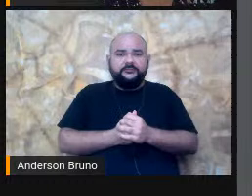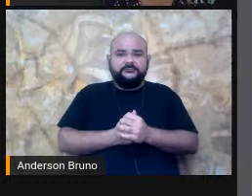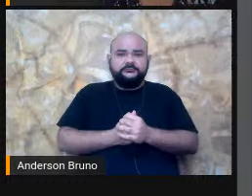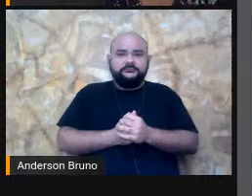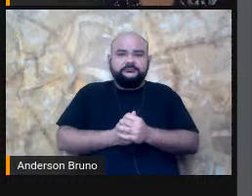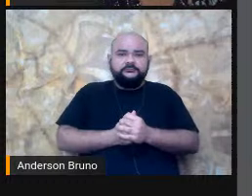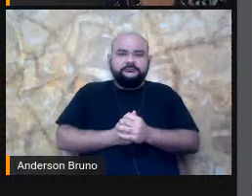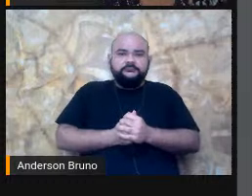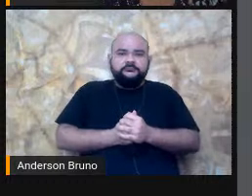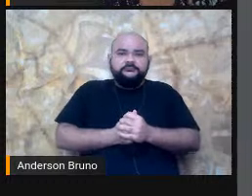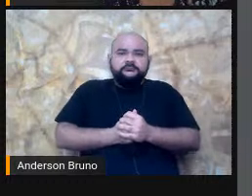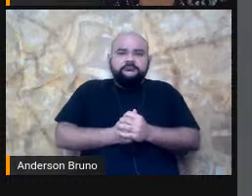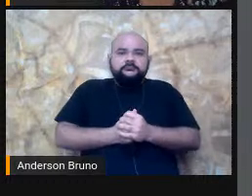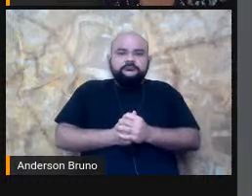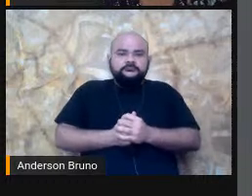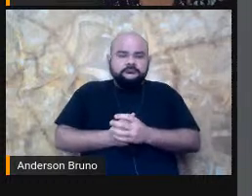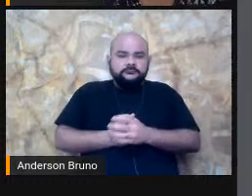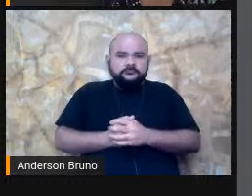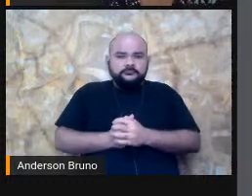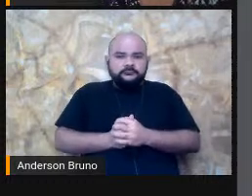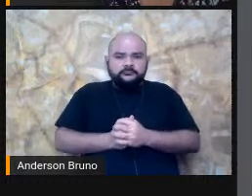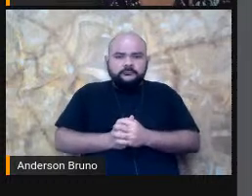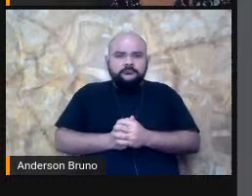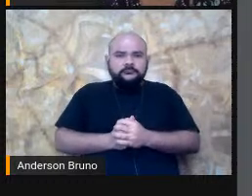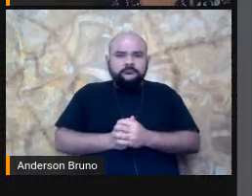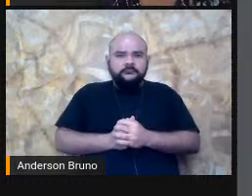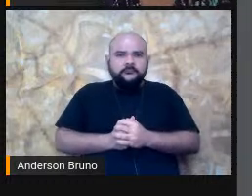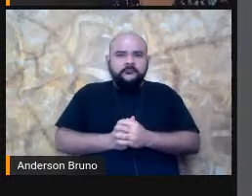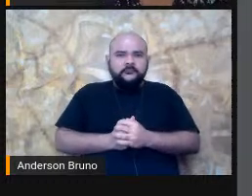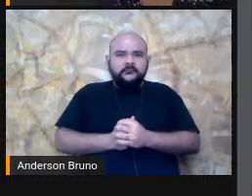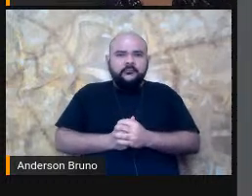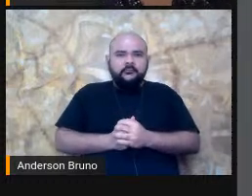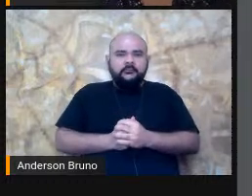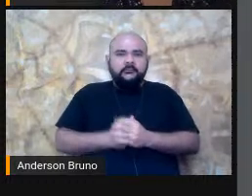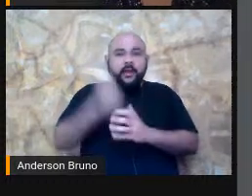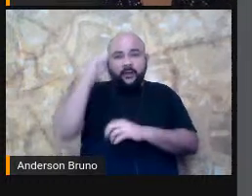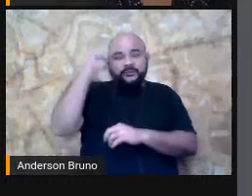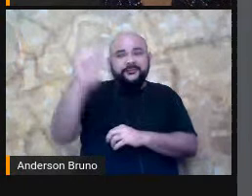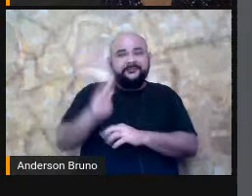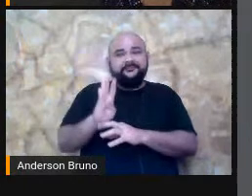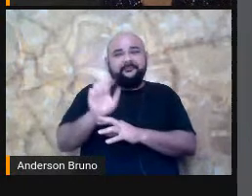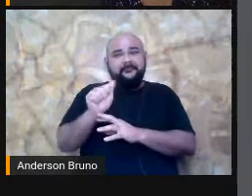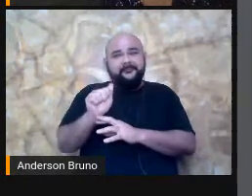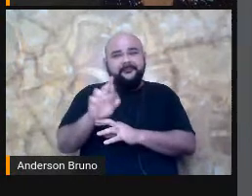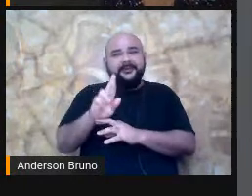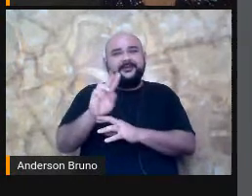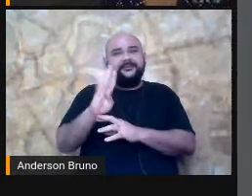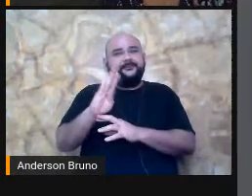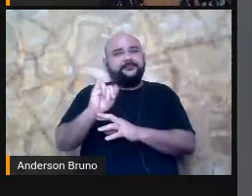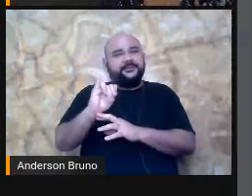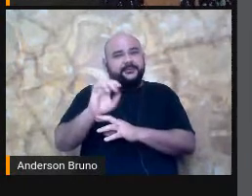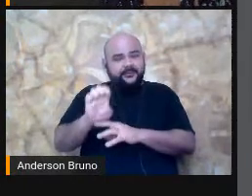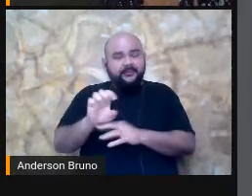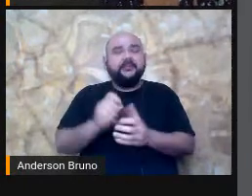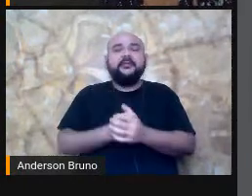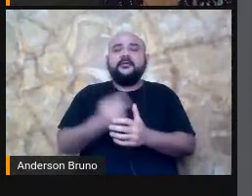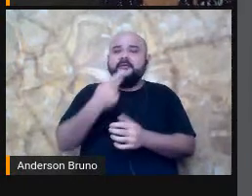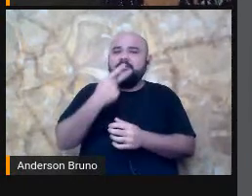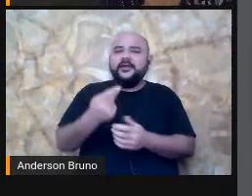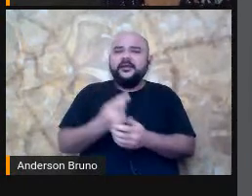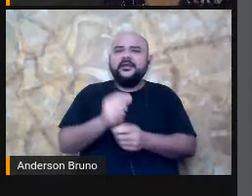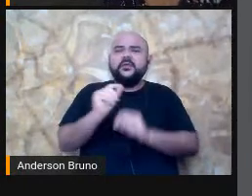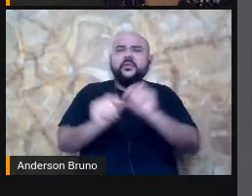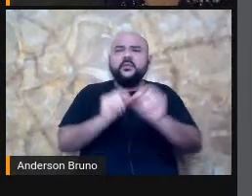A O que Barbienos Diz Sobre O modo Cíclico